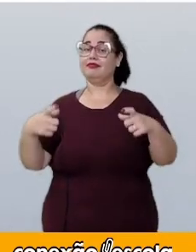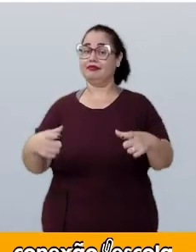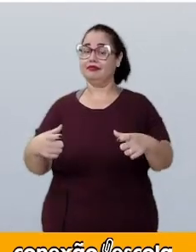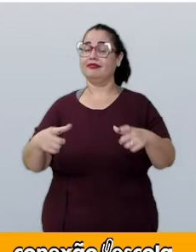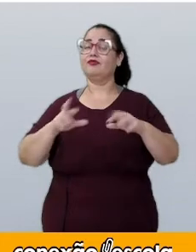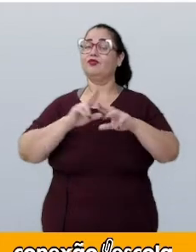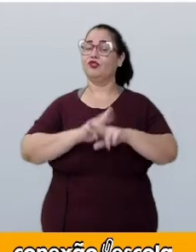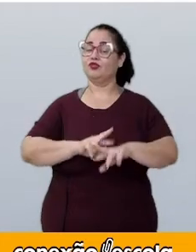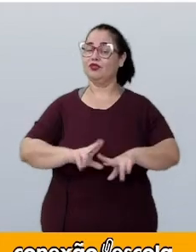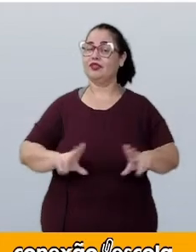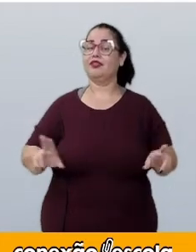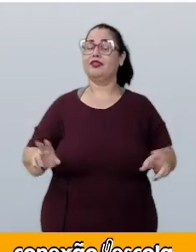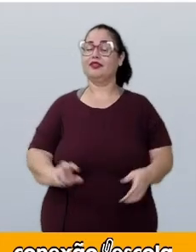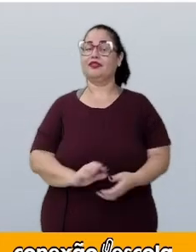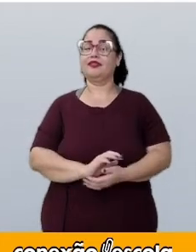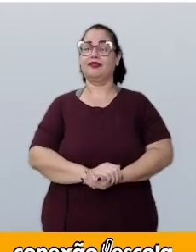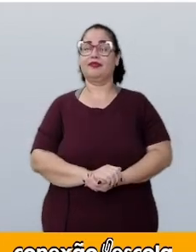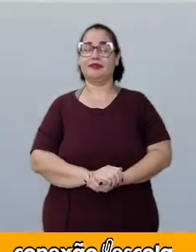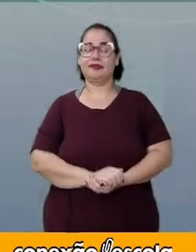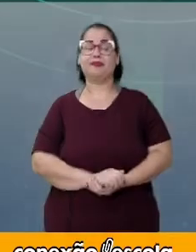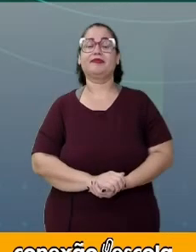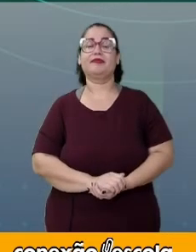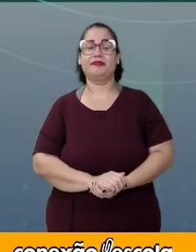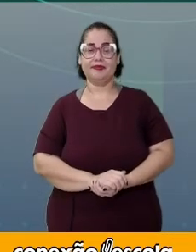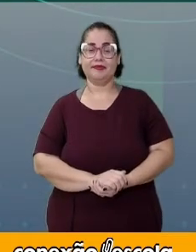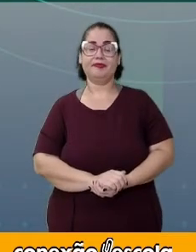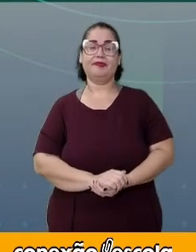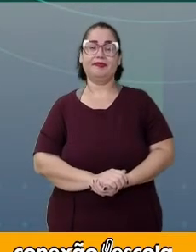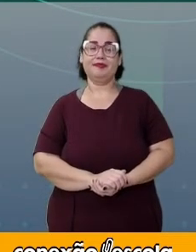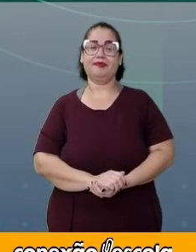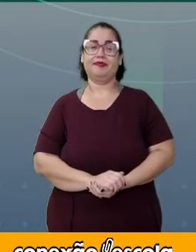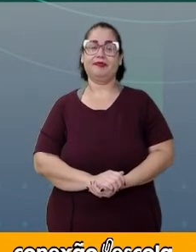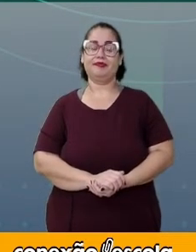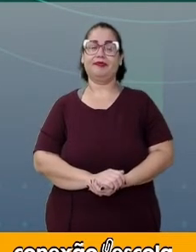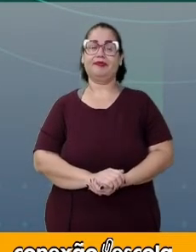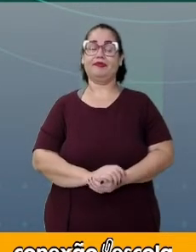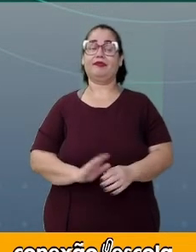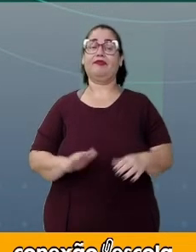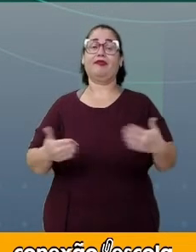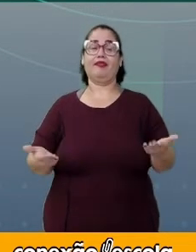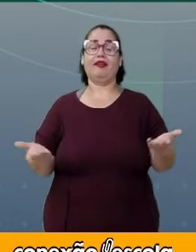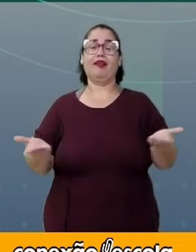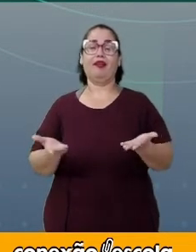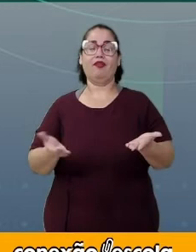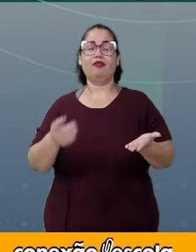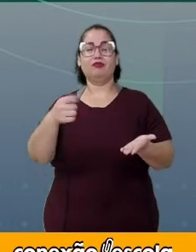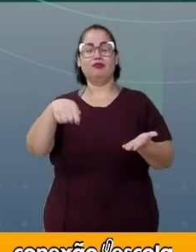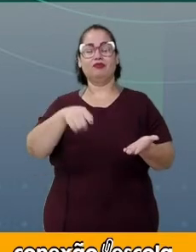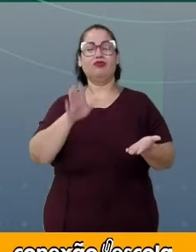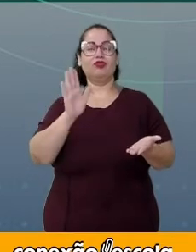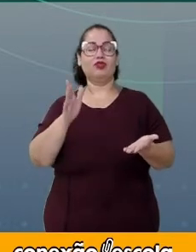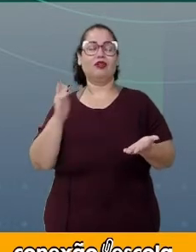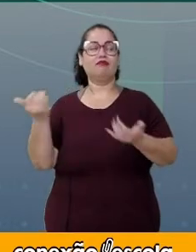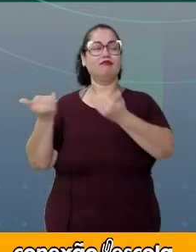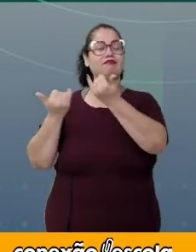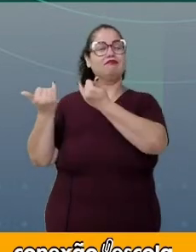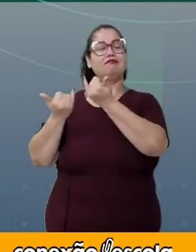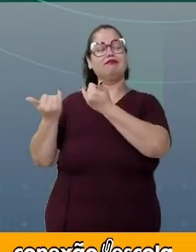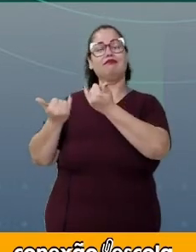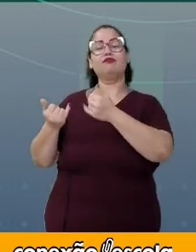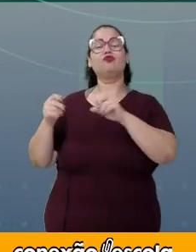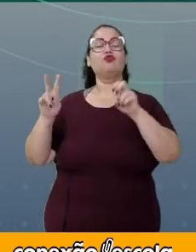diferentes, certo? E agora, você já ouviu falar